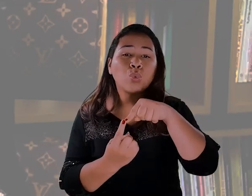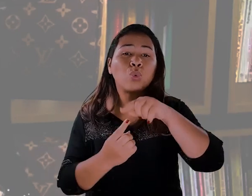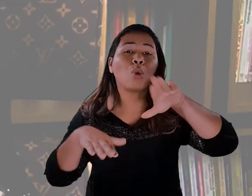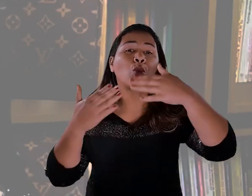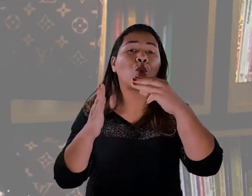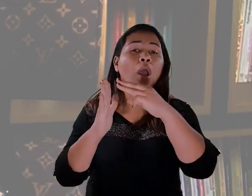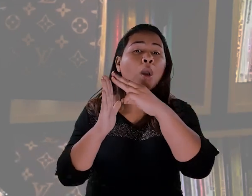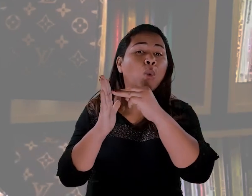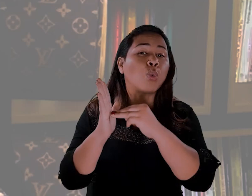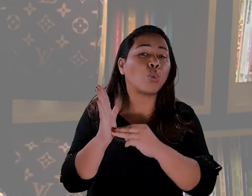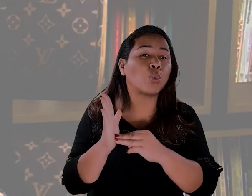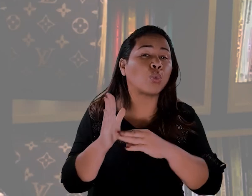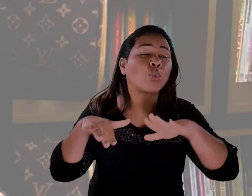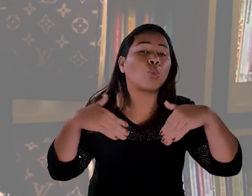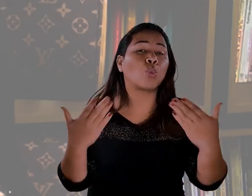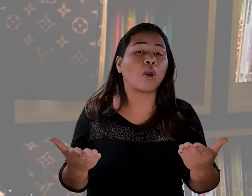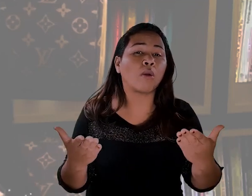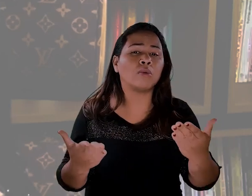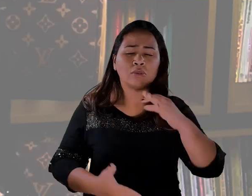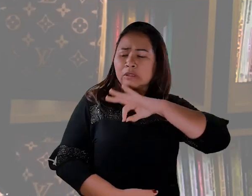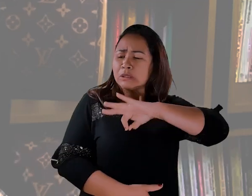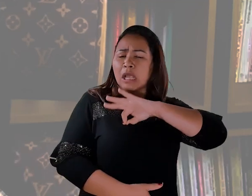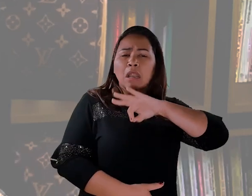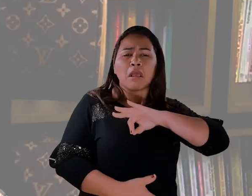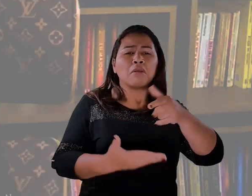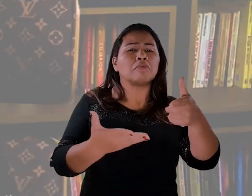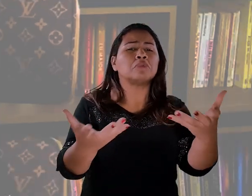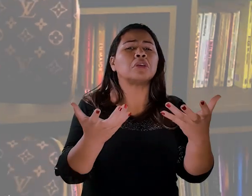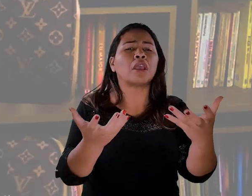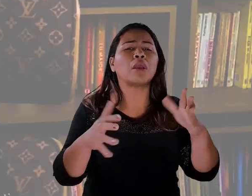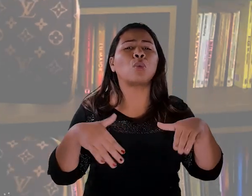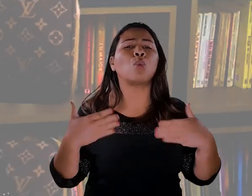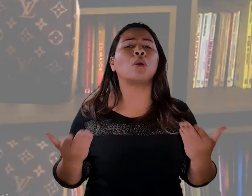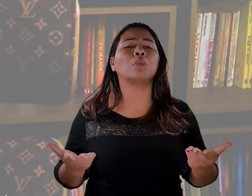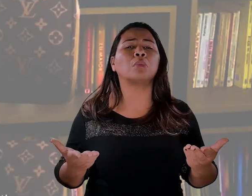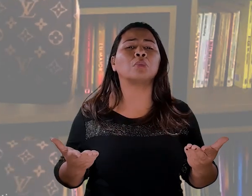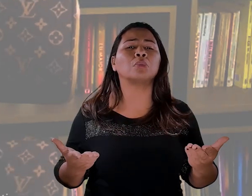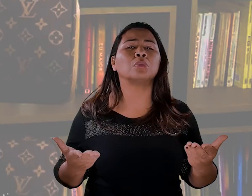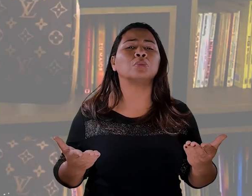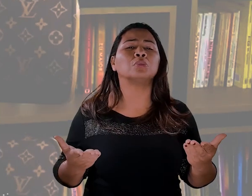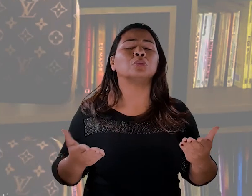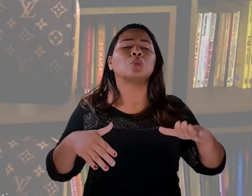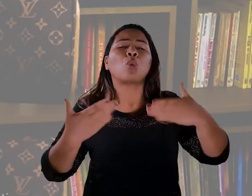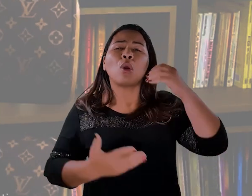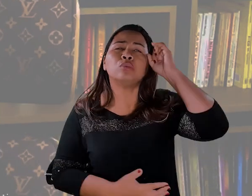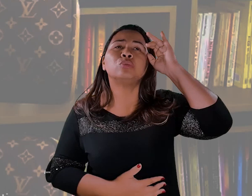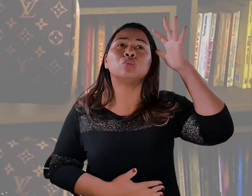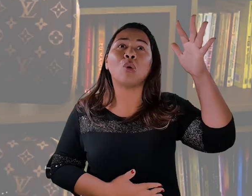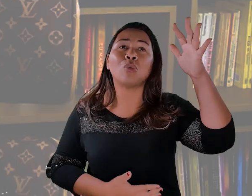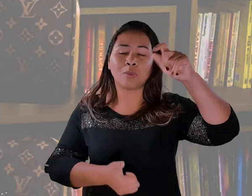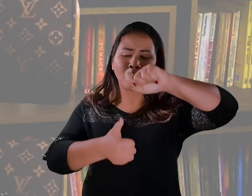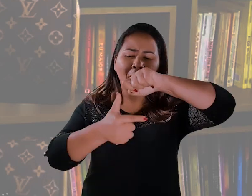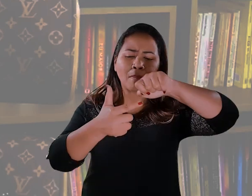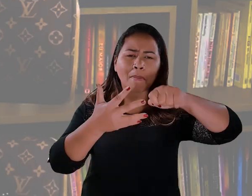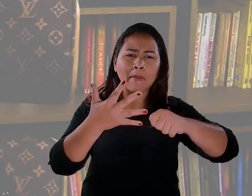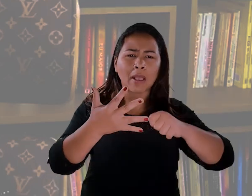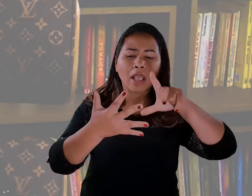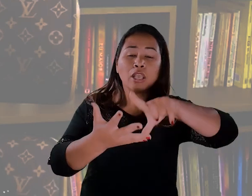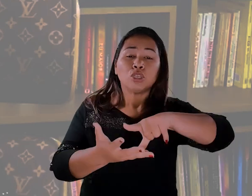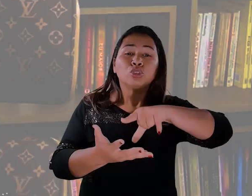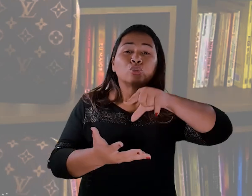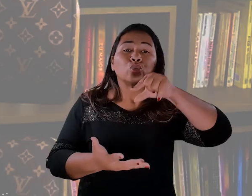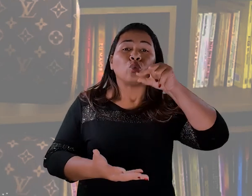fechar, o prolabore que você quer ganhar, o salário que você quer ganhar. Todas as realidades existem. Você vai escolher uma que nesse momento